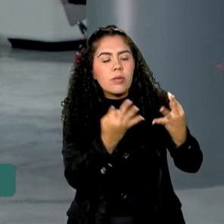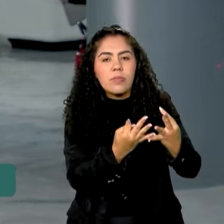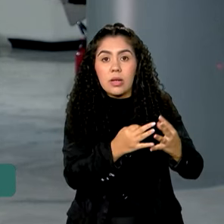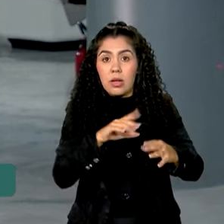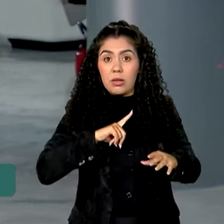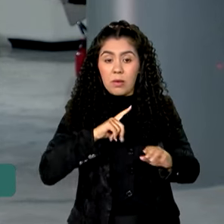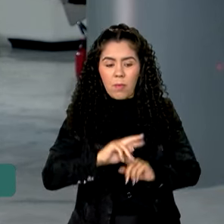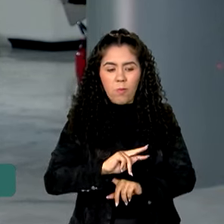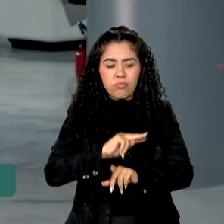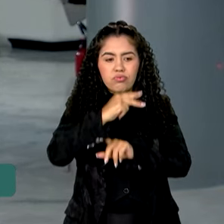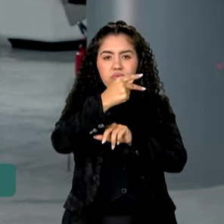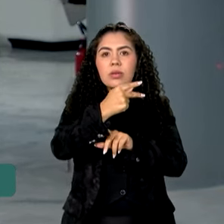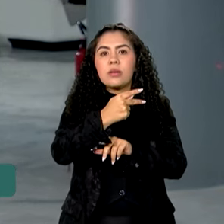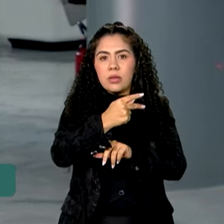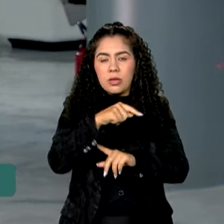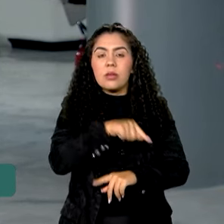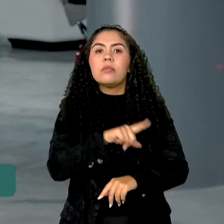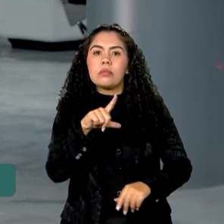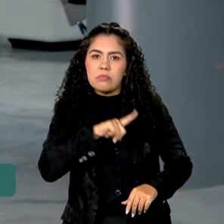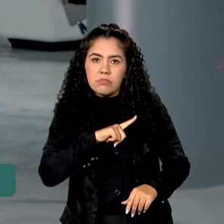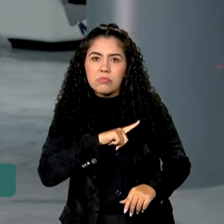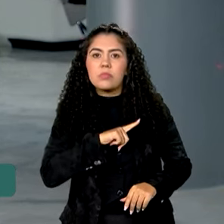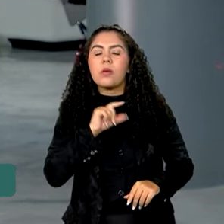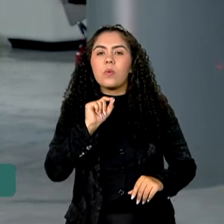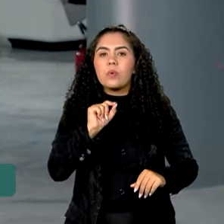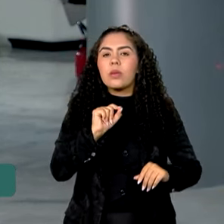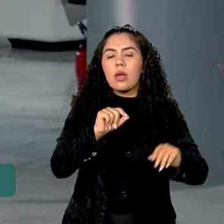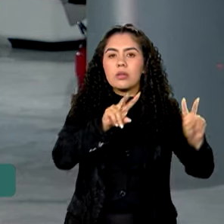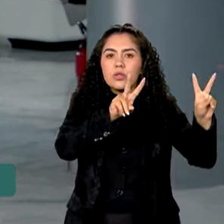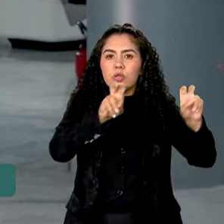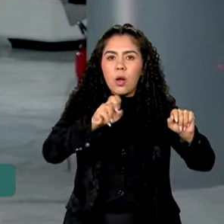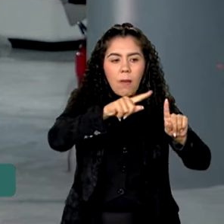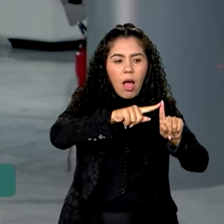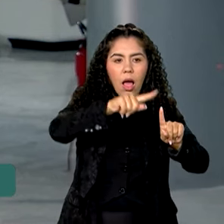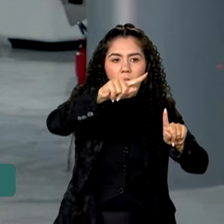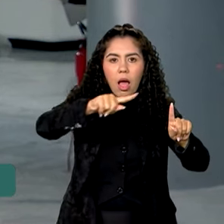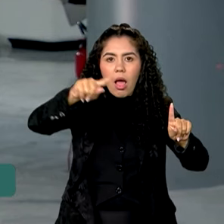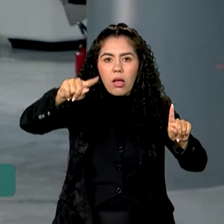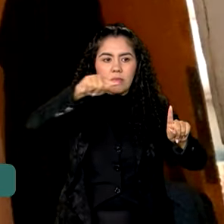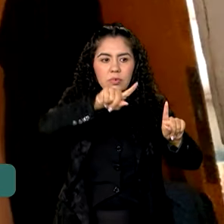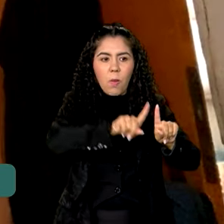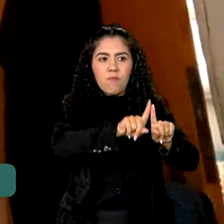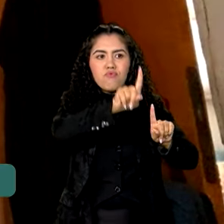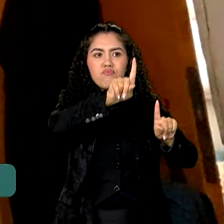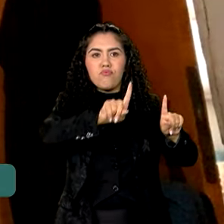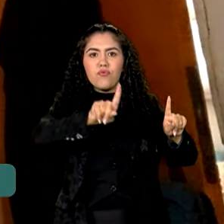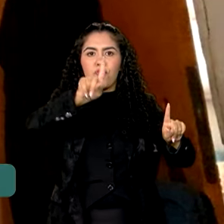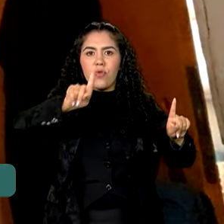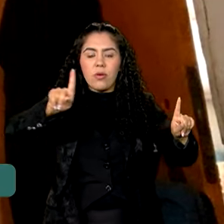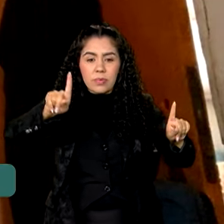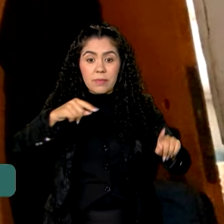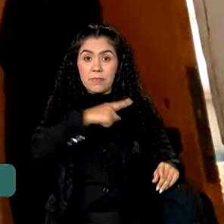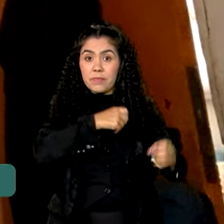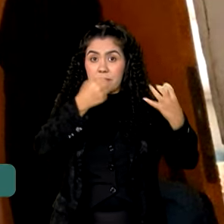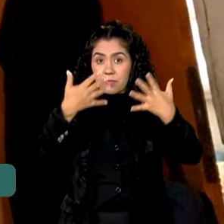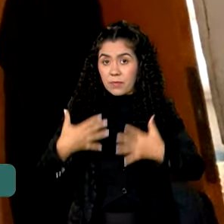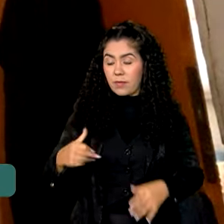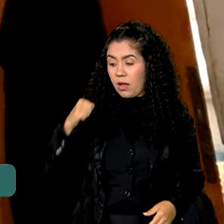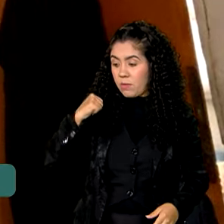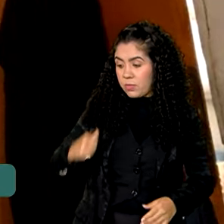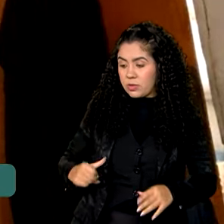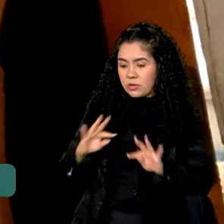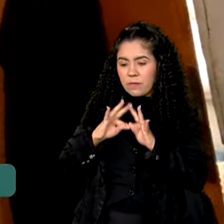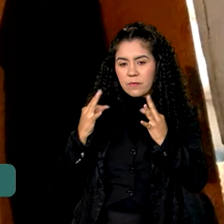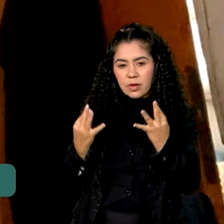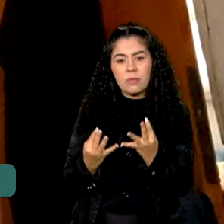aumentou e gerou efeitos ainda maiores sobre os indicadores de pobreza. O aumento do Bolsa Família impactou